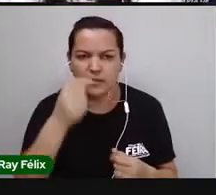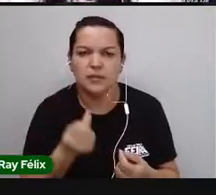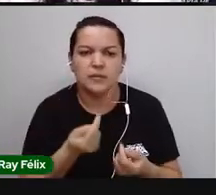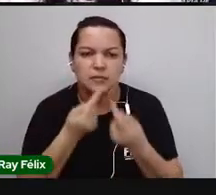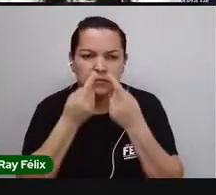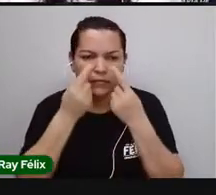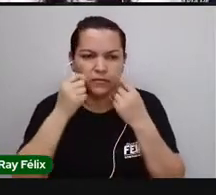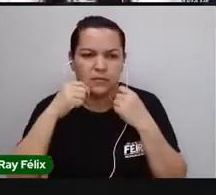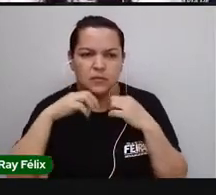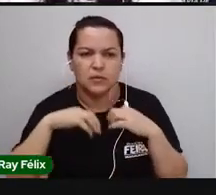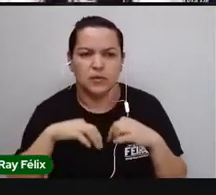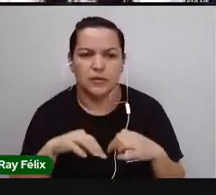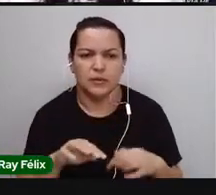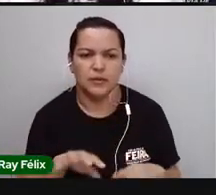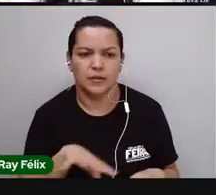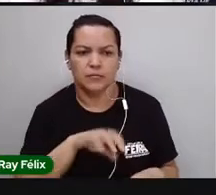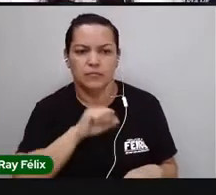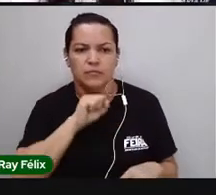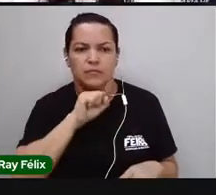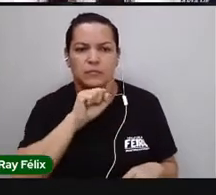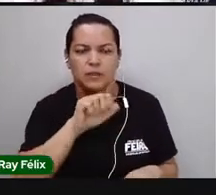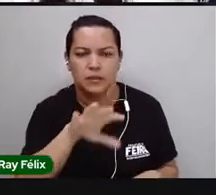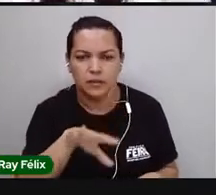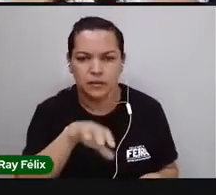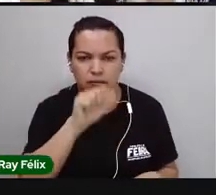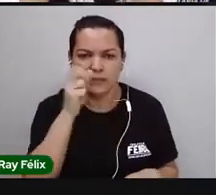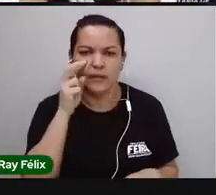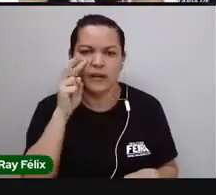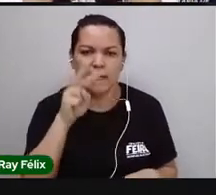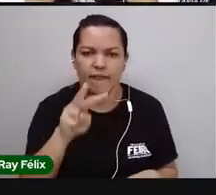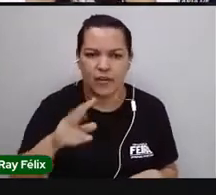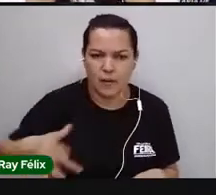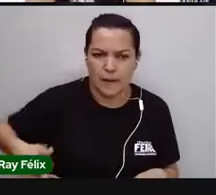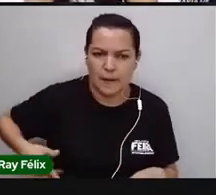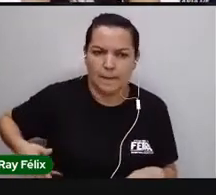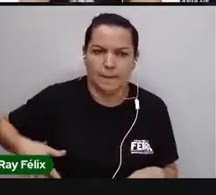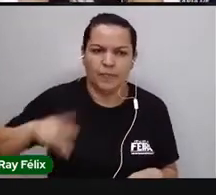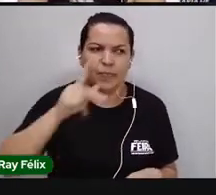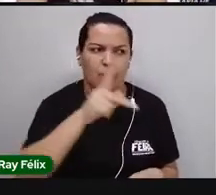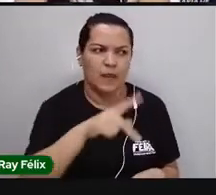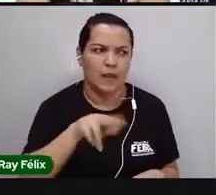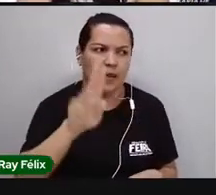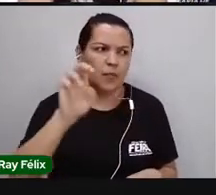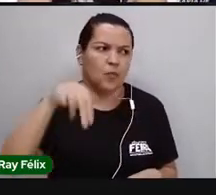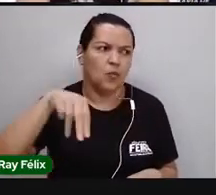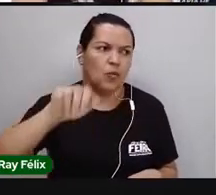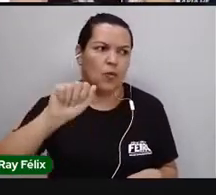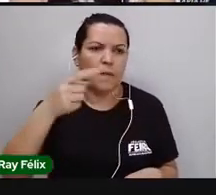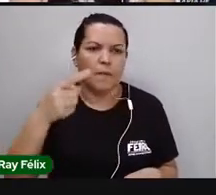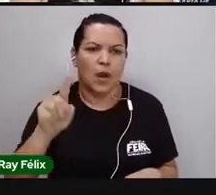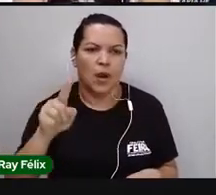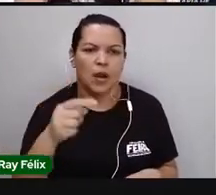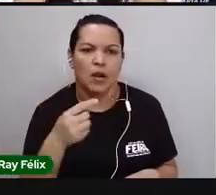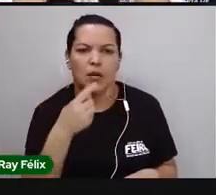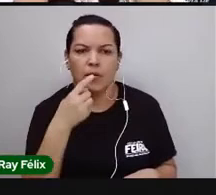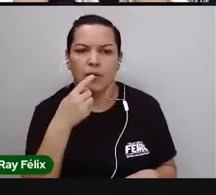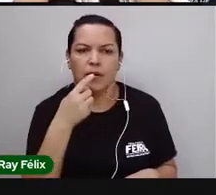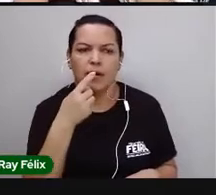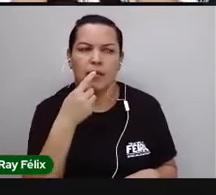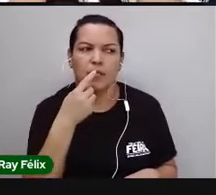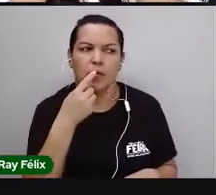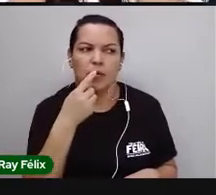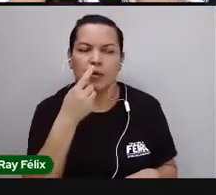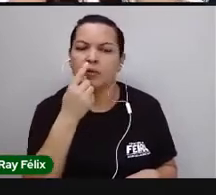vê os nossos pulmões. A gente vê toda essa região aqui, ó, se saindo da minha boca e do meu nariz,